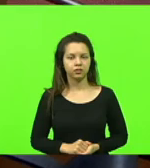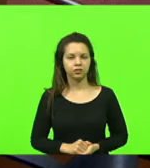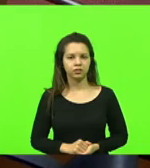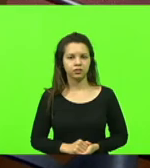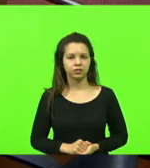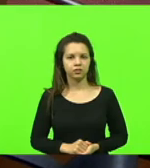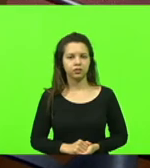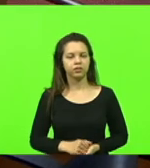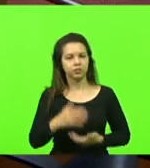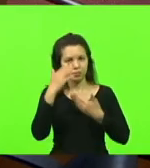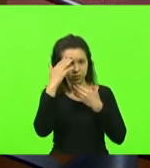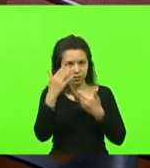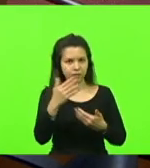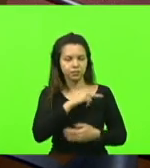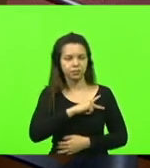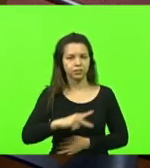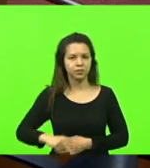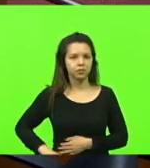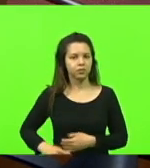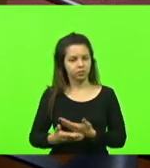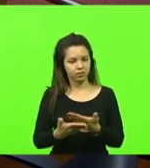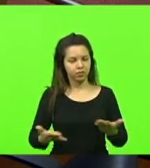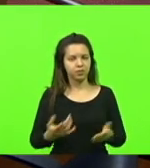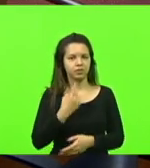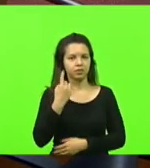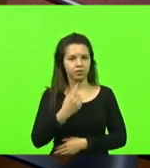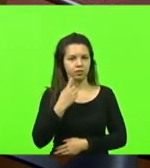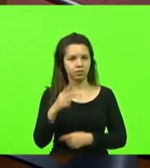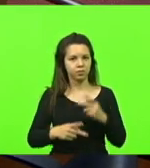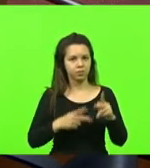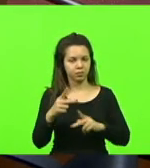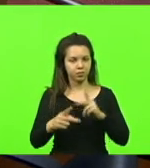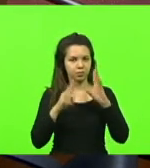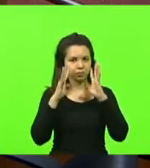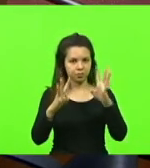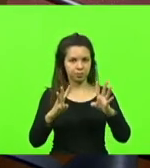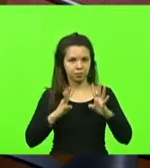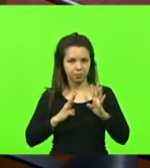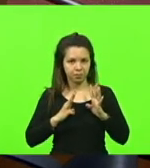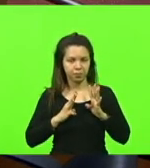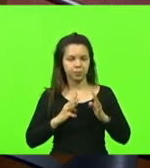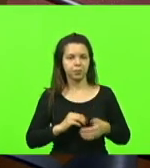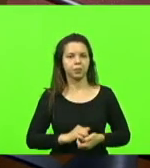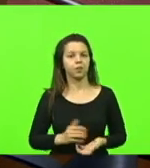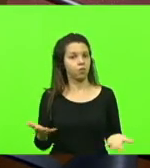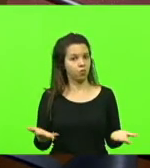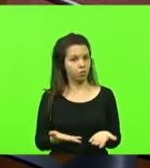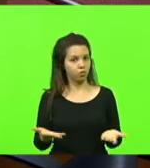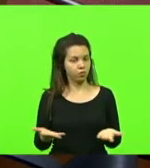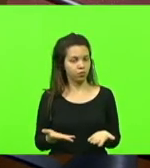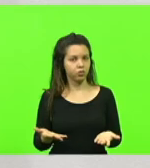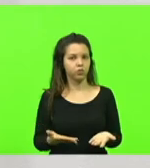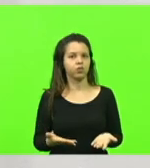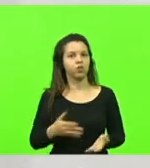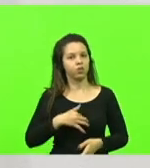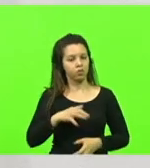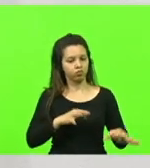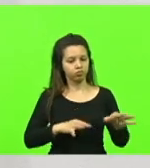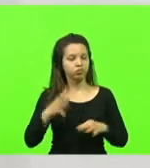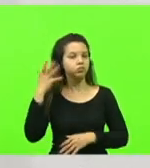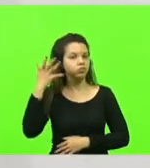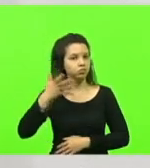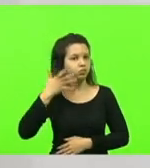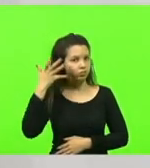Obrigado, senhor presidente, senhoras e senhores deputados, o público que nos ouve. Hoje eu vou fazer um discurso, senhoras e senhores,